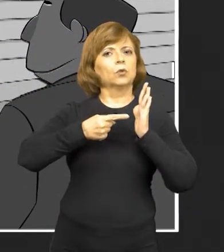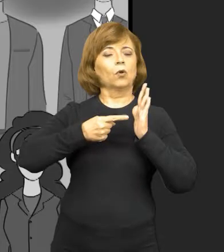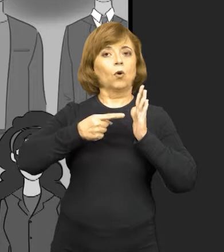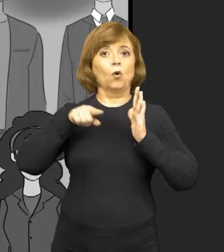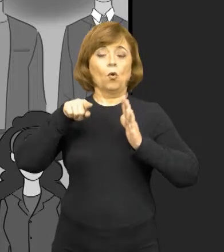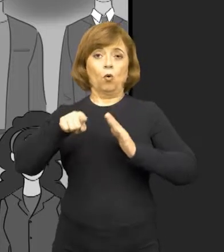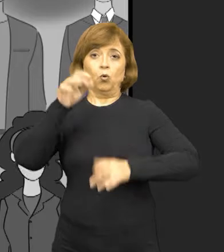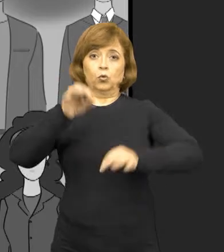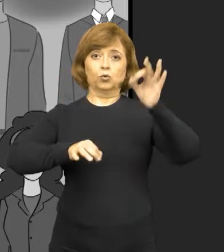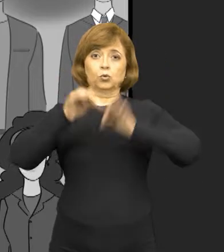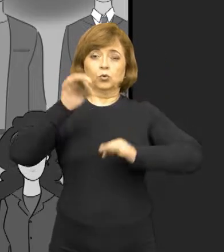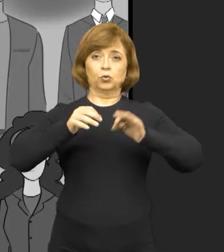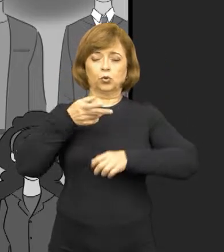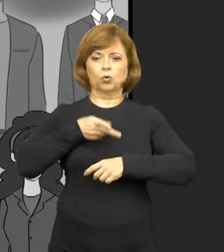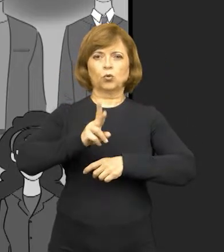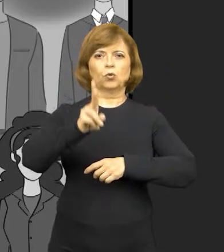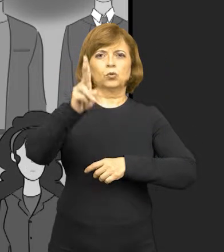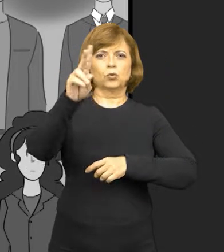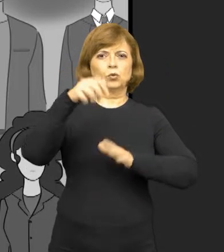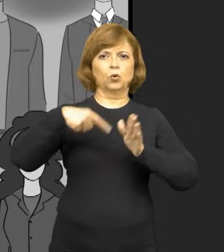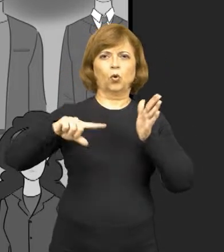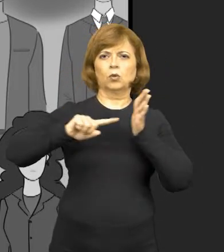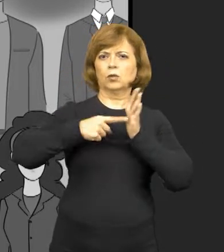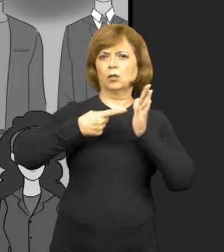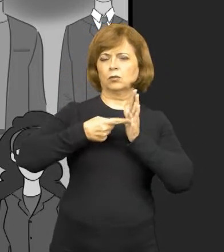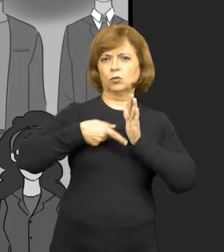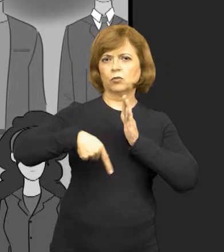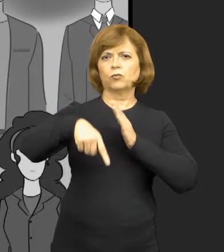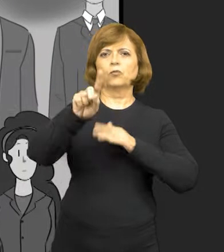pronúncia e o caso foi para o tribunal do júri.